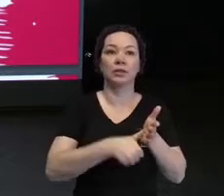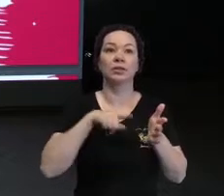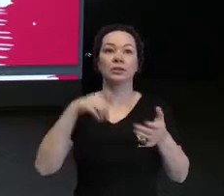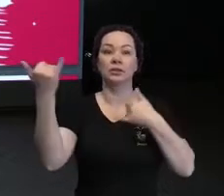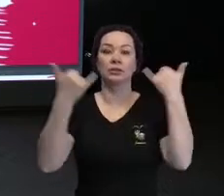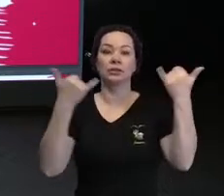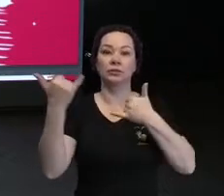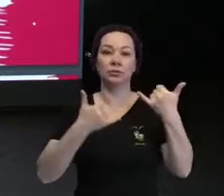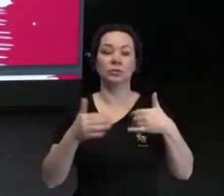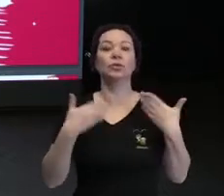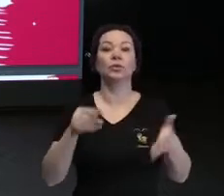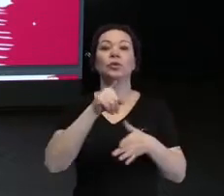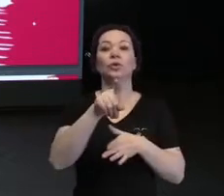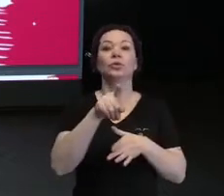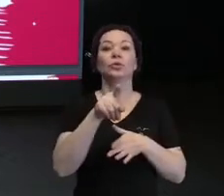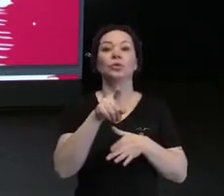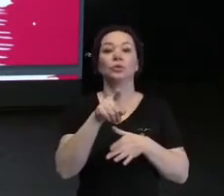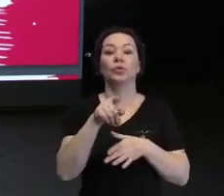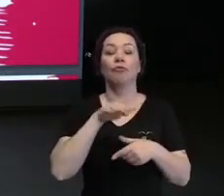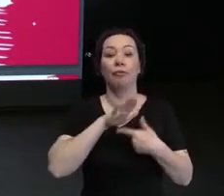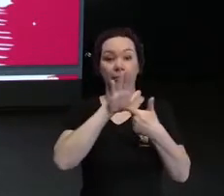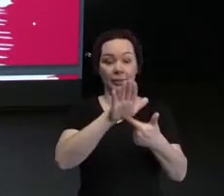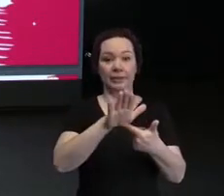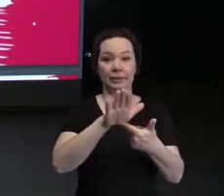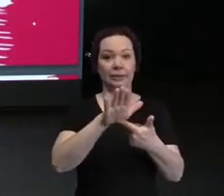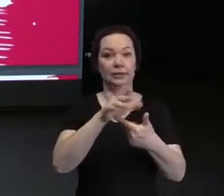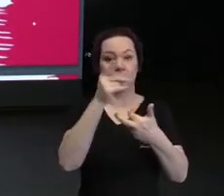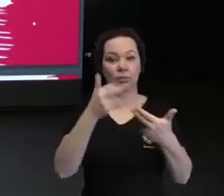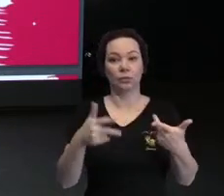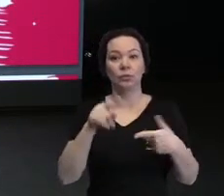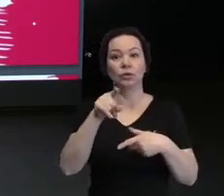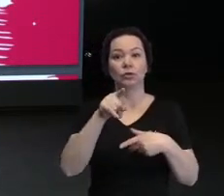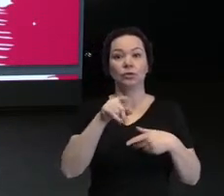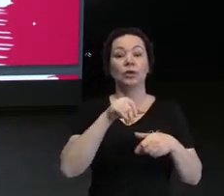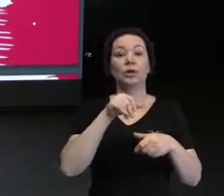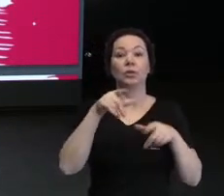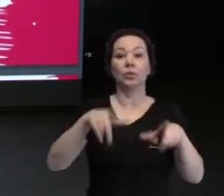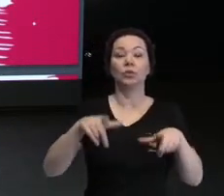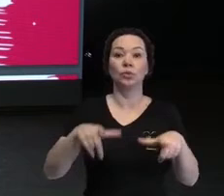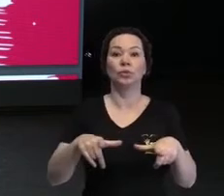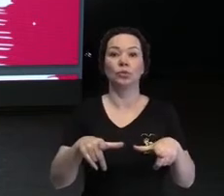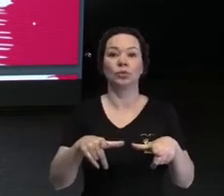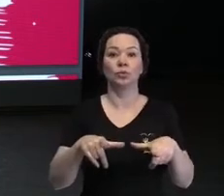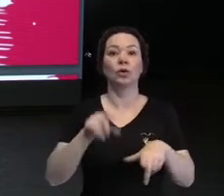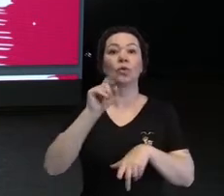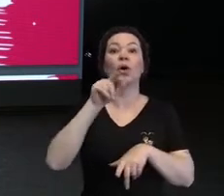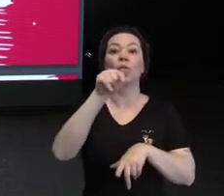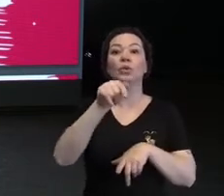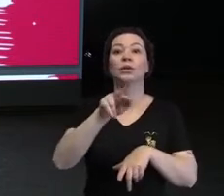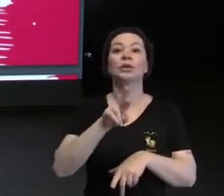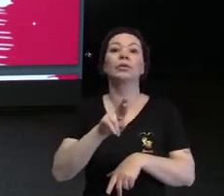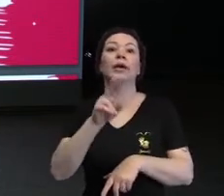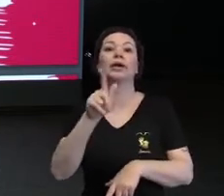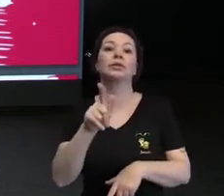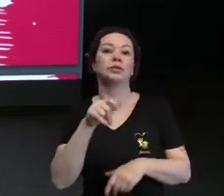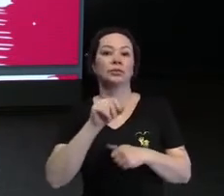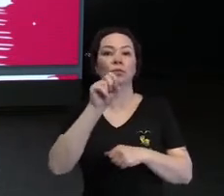informações. Então, quando você vai apresentar algo, onde você vai em um lugar e pede assim, qual é o seu RG?